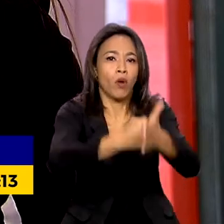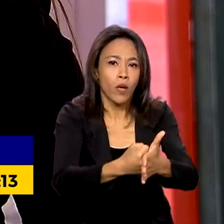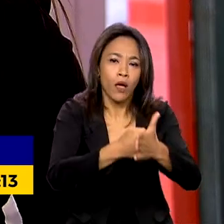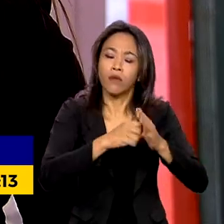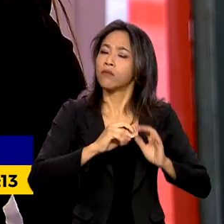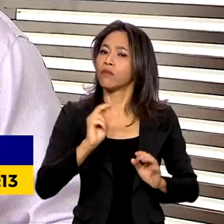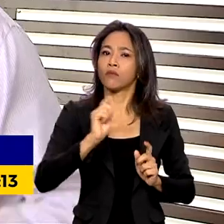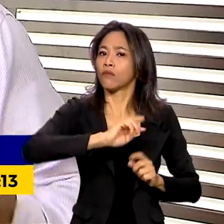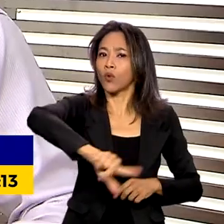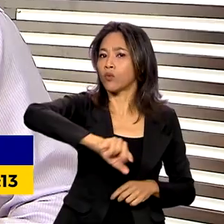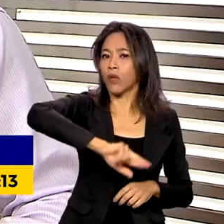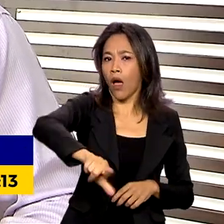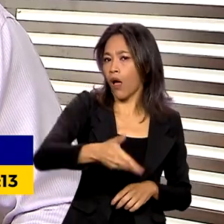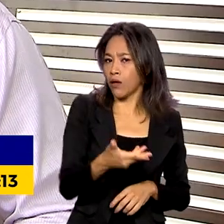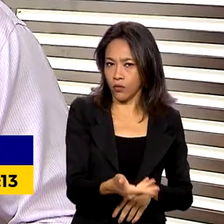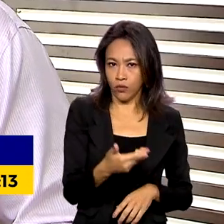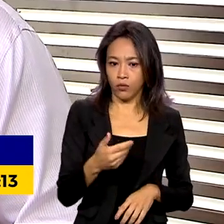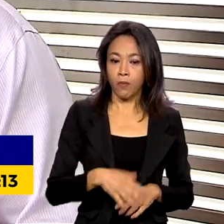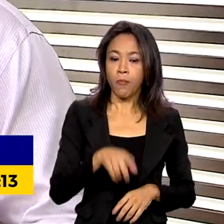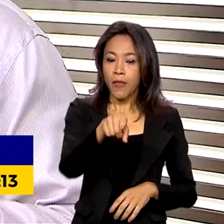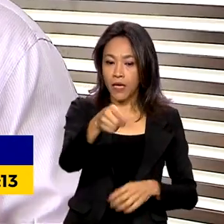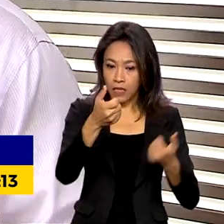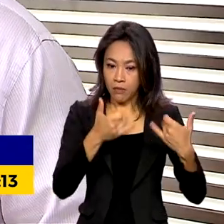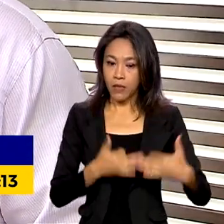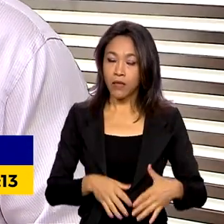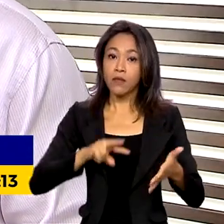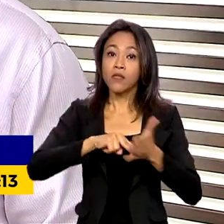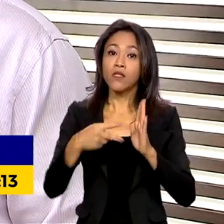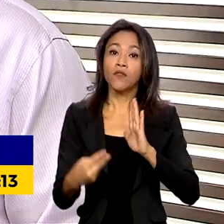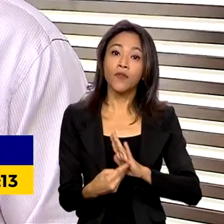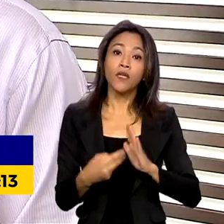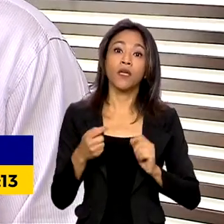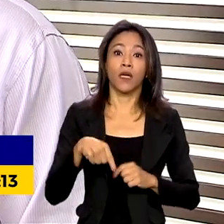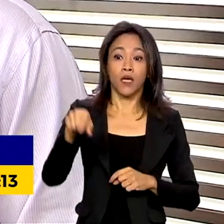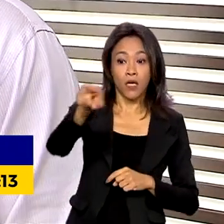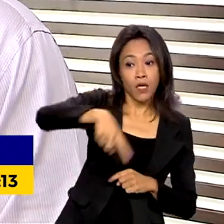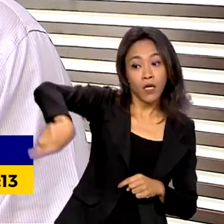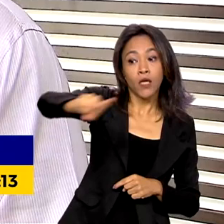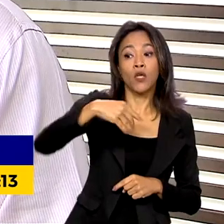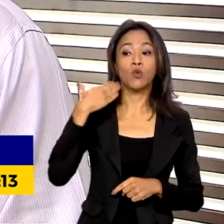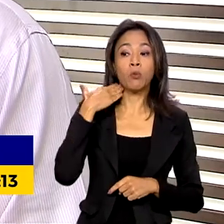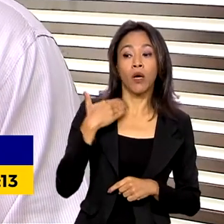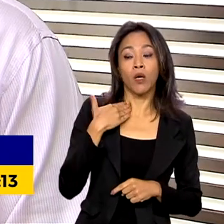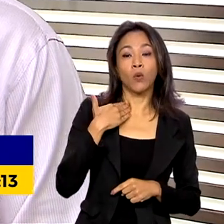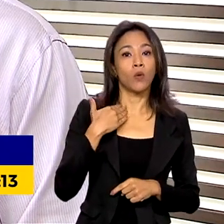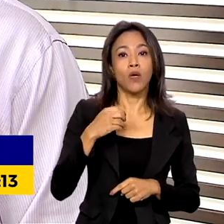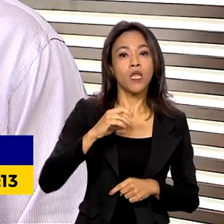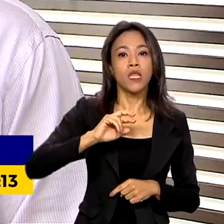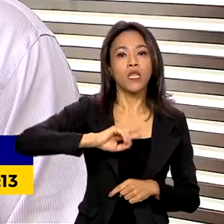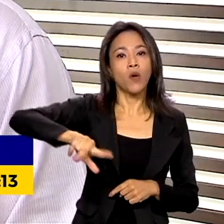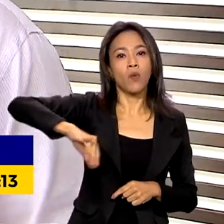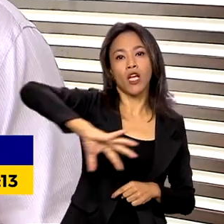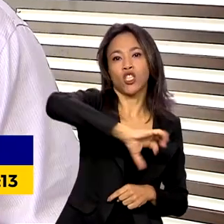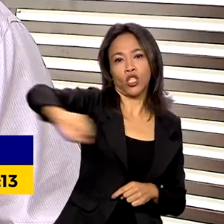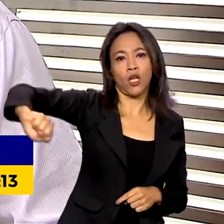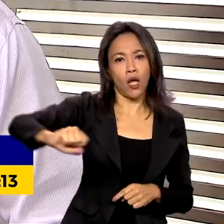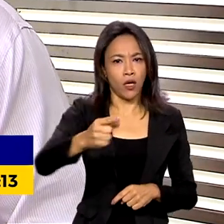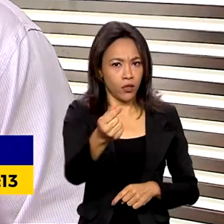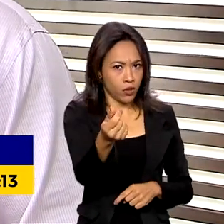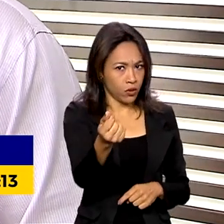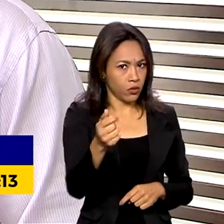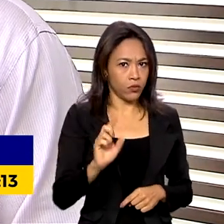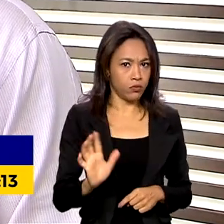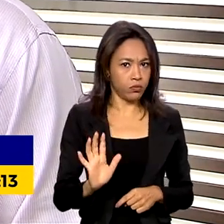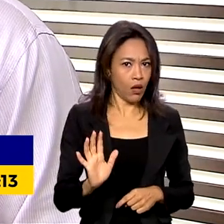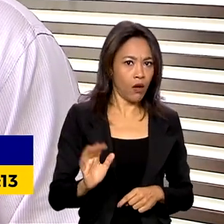financeiras. O isso significa? Significa que os bancos e as financeiras não podem tirar, eles têm que deixar sobrar, digamos